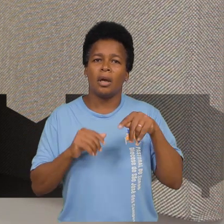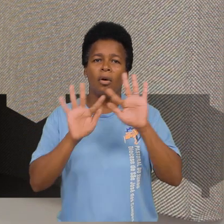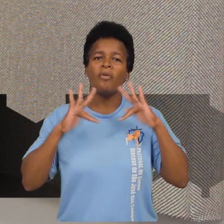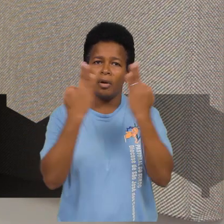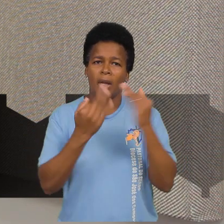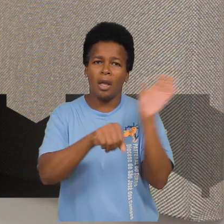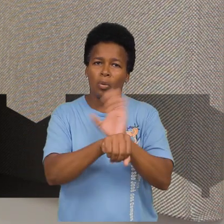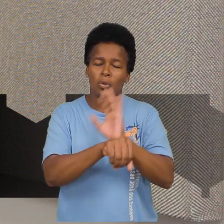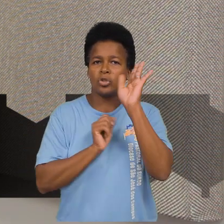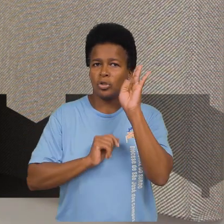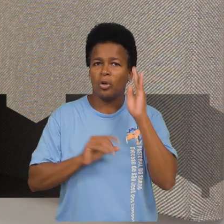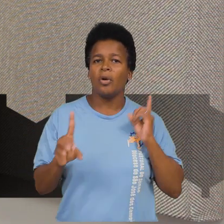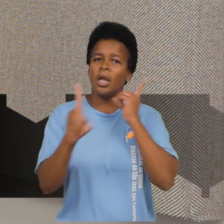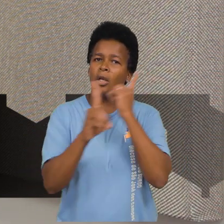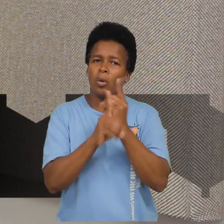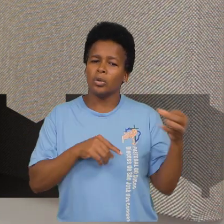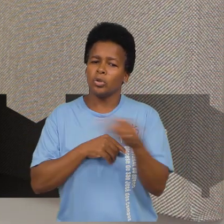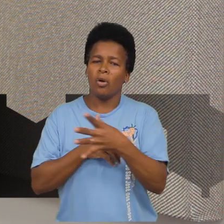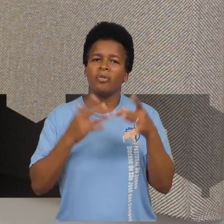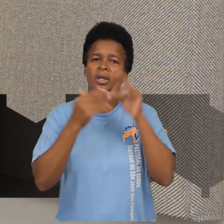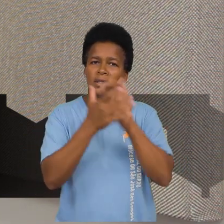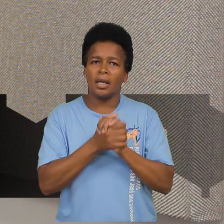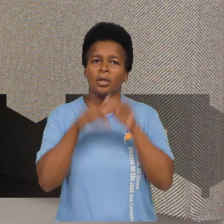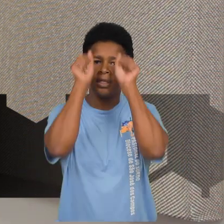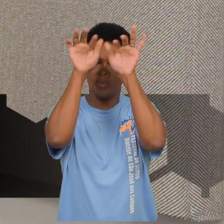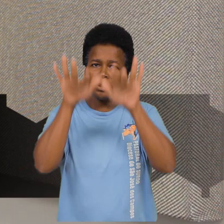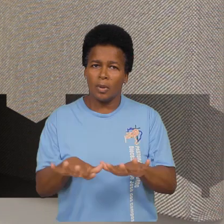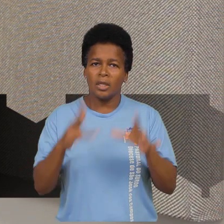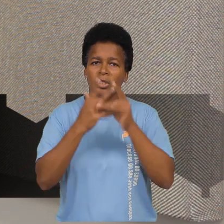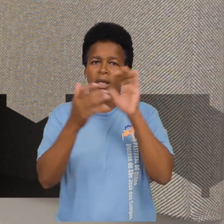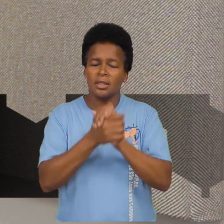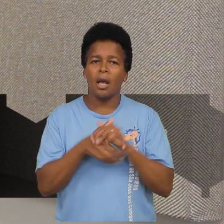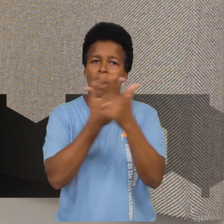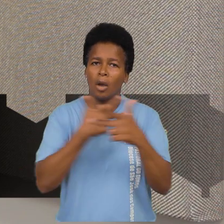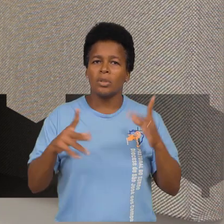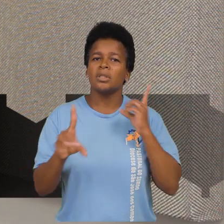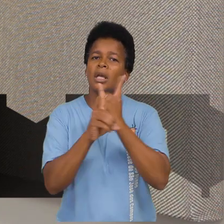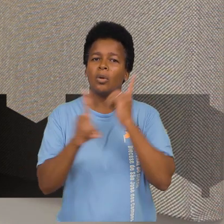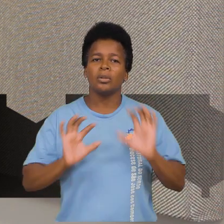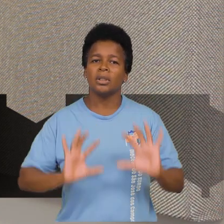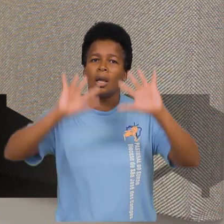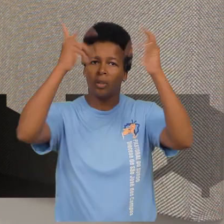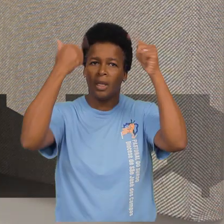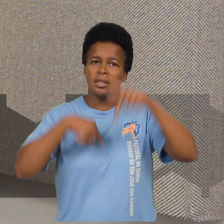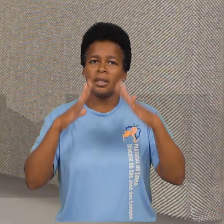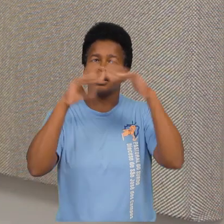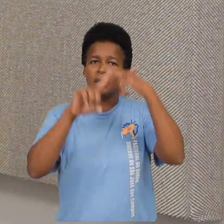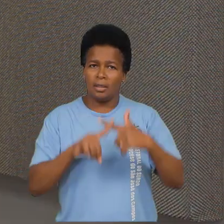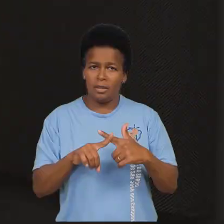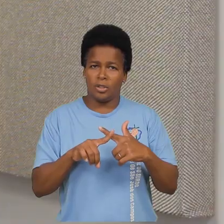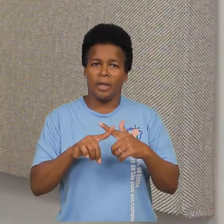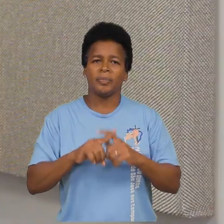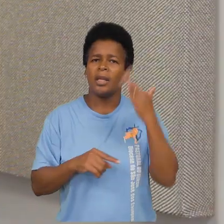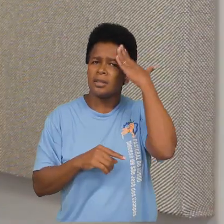santificação de casais. São alguns dos encontros que acontecerão nos próximos dias. Saiba todos os detalhes em nosso informativo.